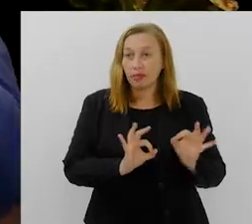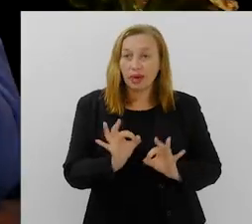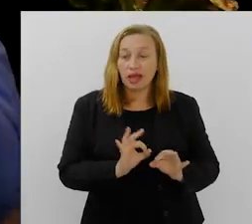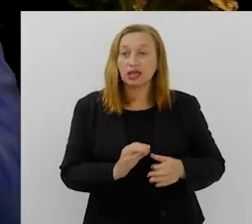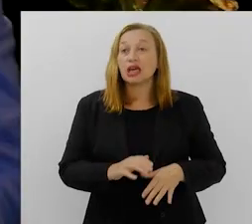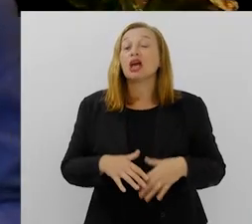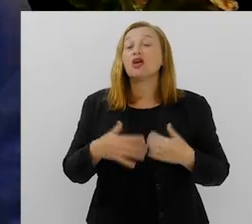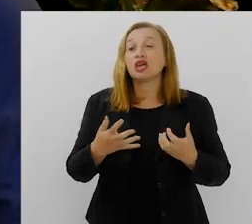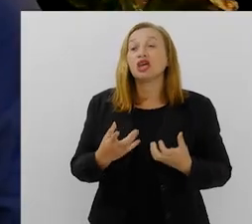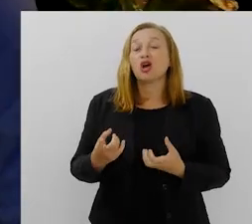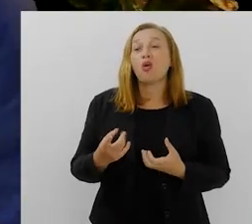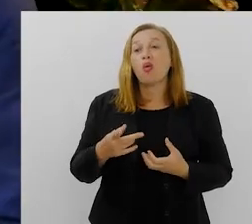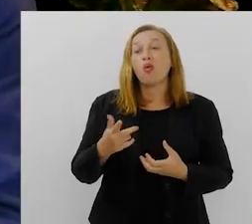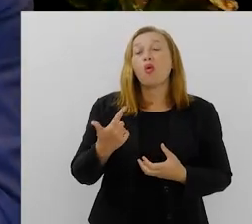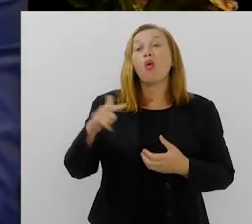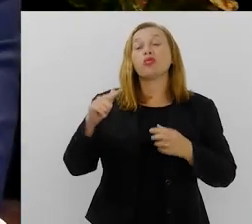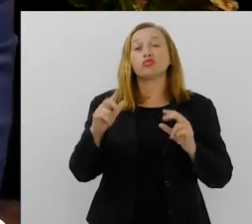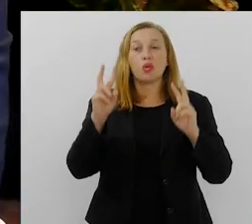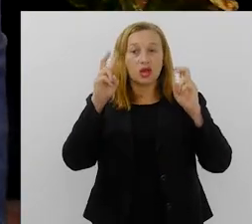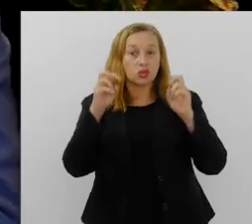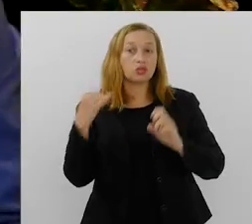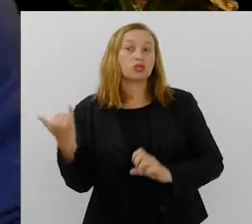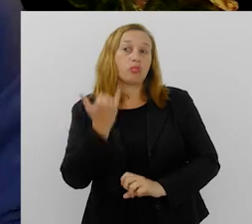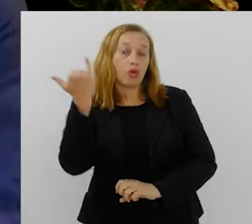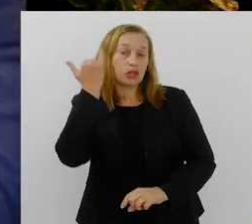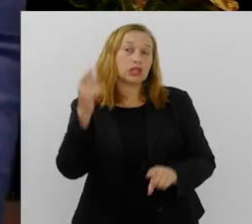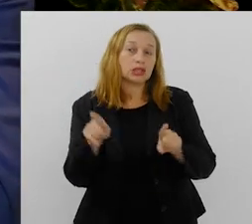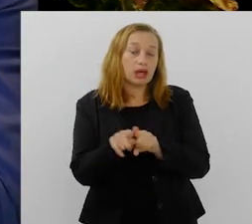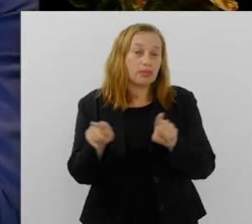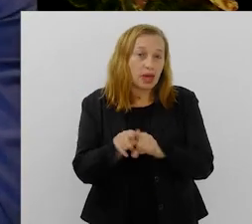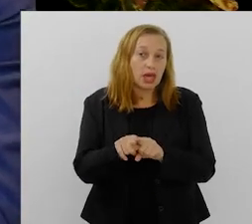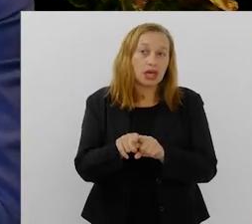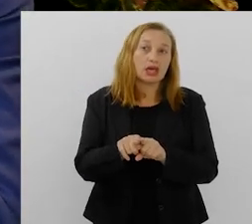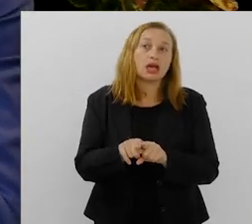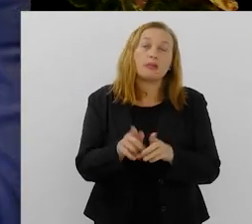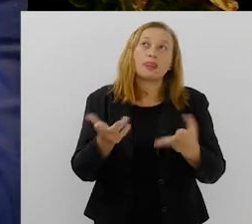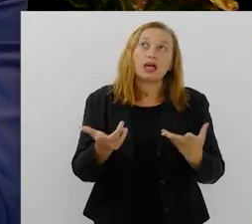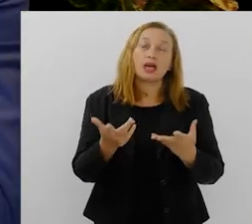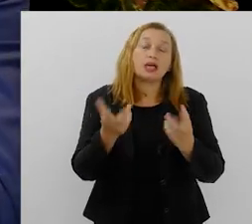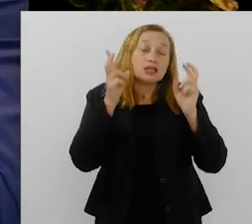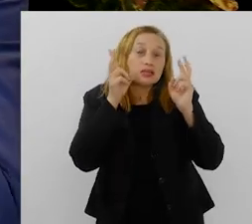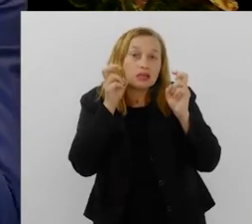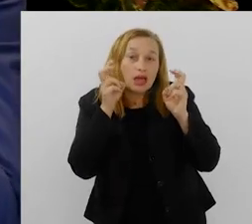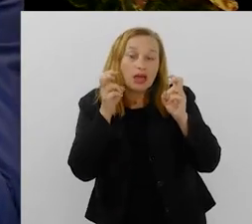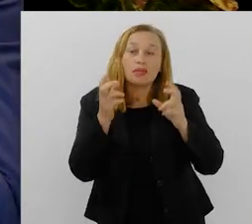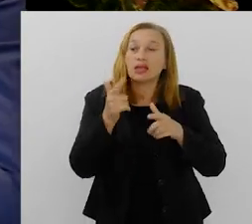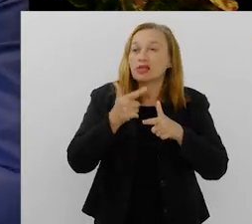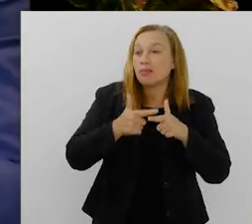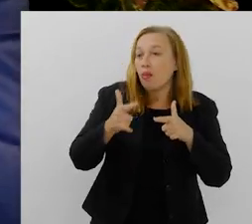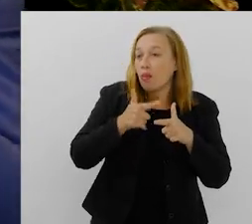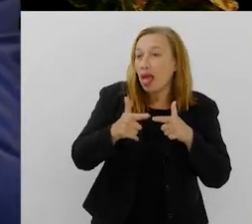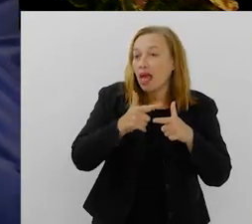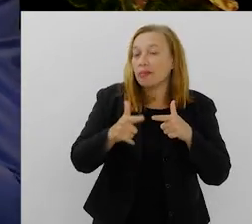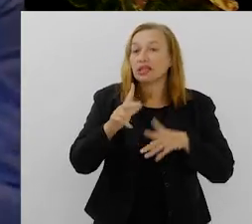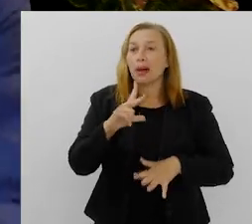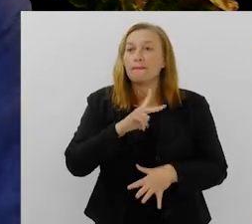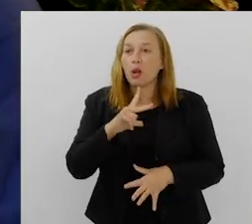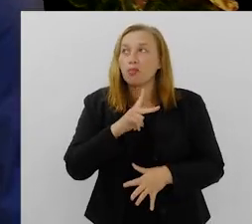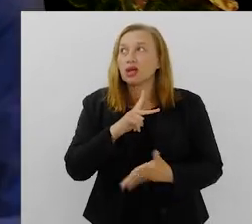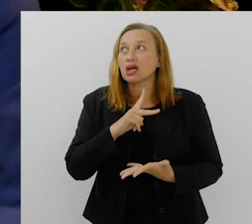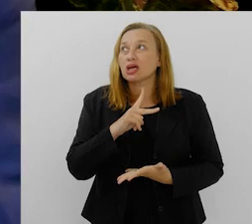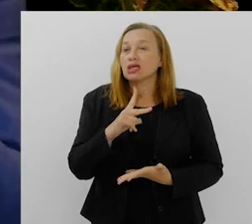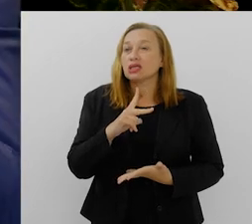aí, eu quero trazer uma outra questão aqui que é importante também na leitura desse tema, desse problema, da própria